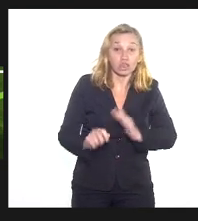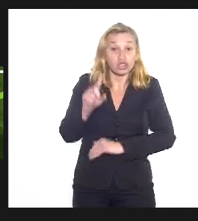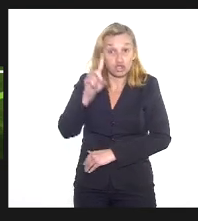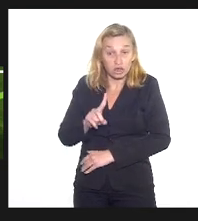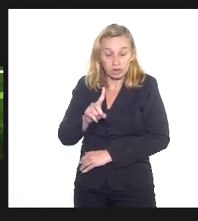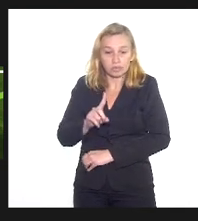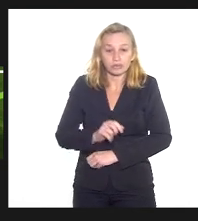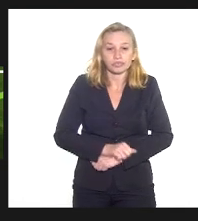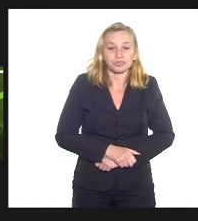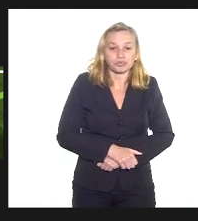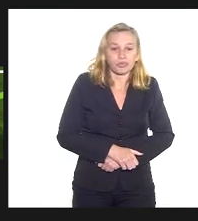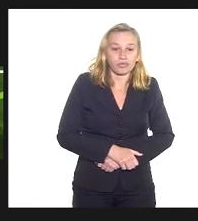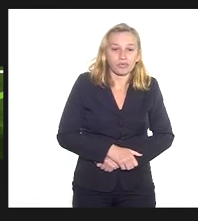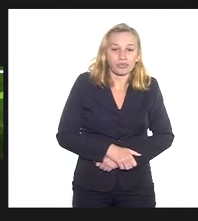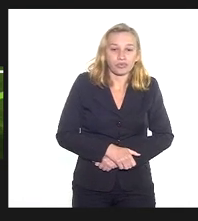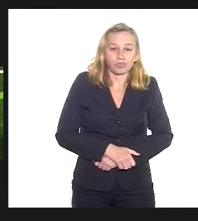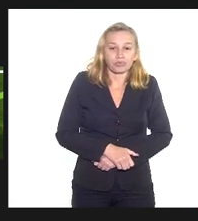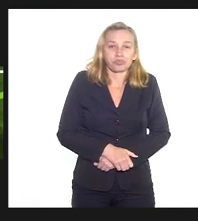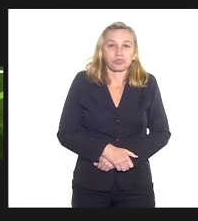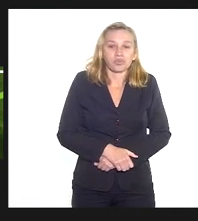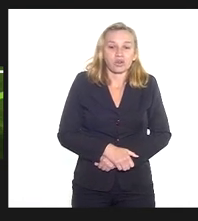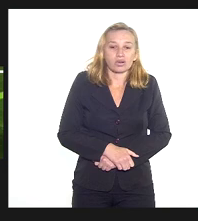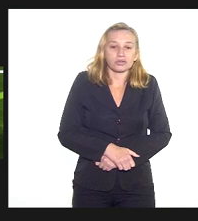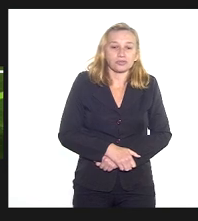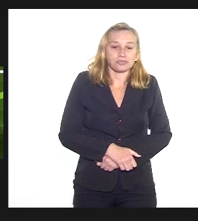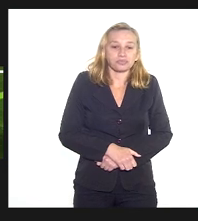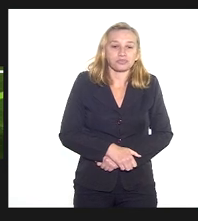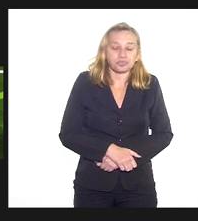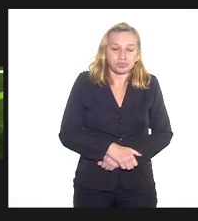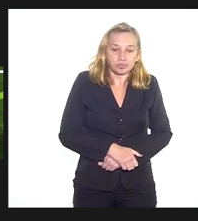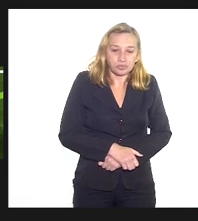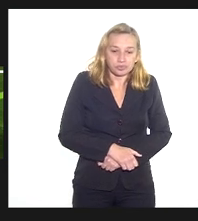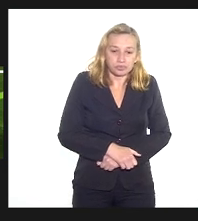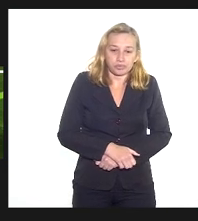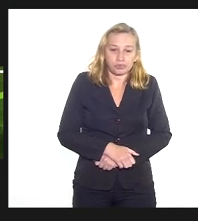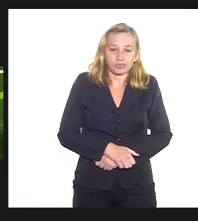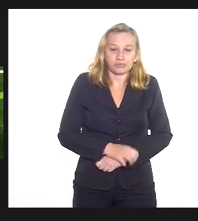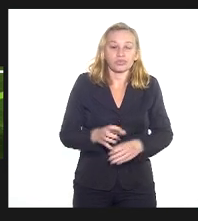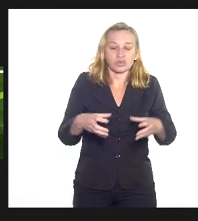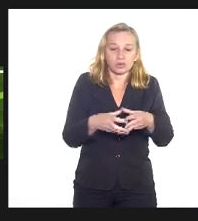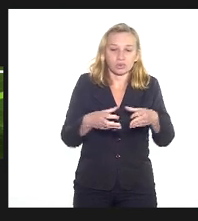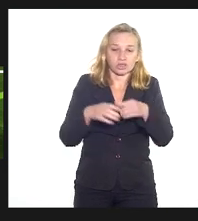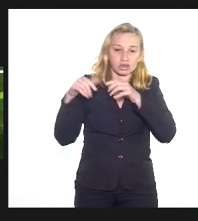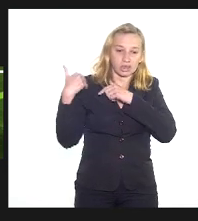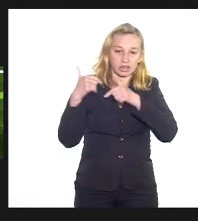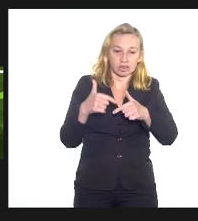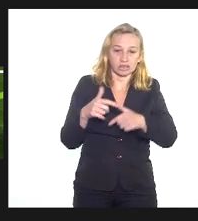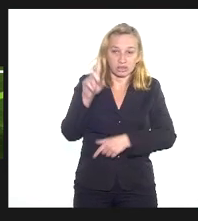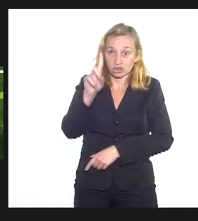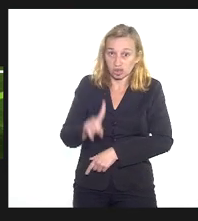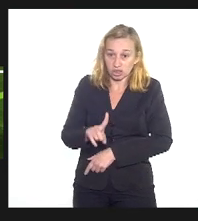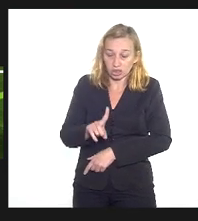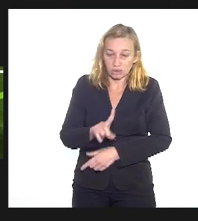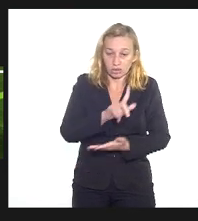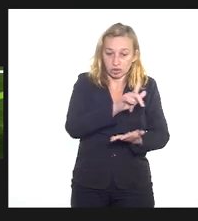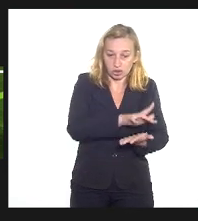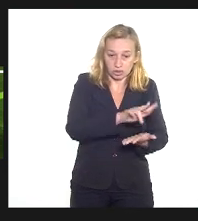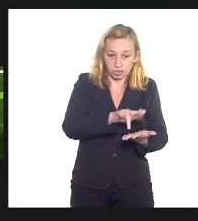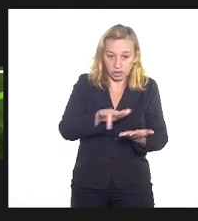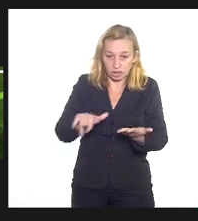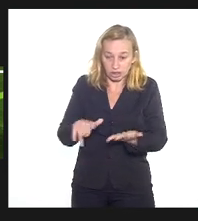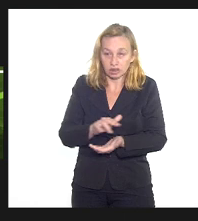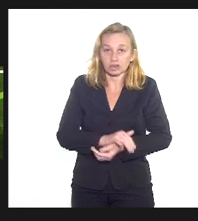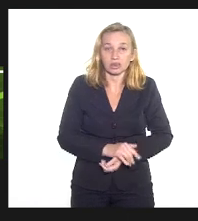porque seguindo as recomendações ministeriais povos e comunidades tradicionais têm direitos específicos entre tantos esses direitos ainda não são